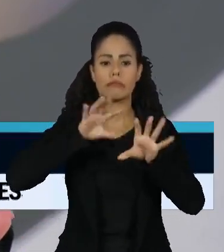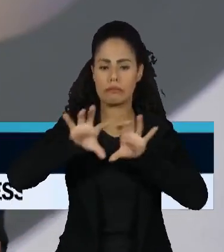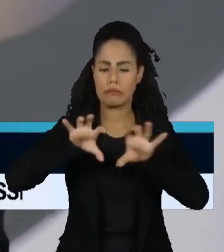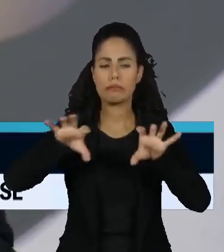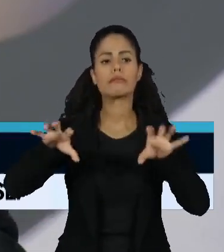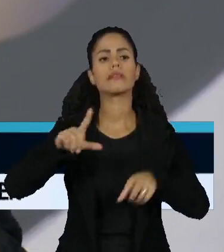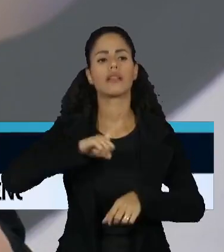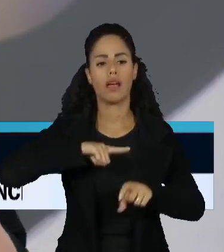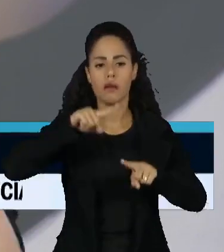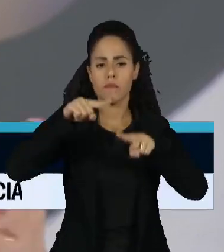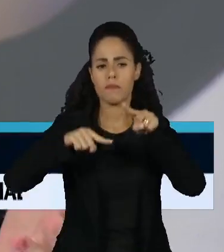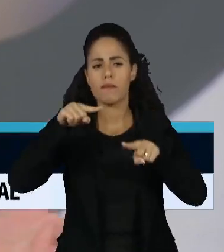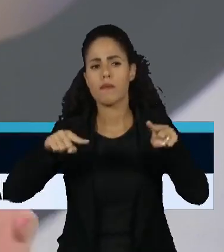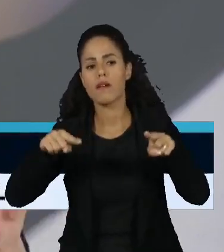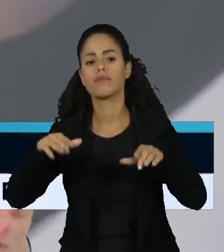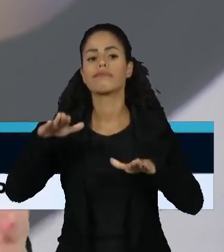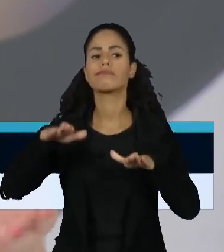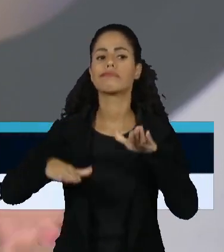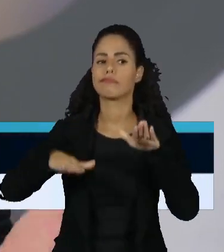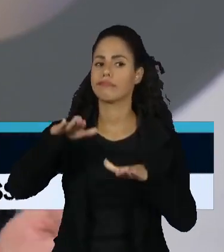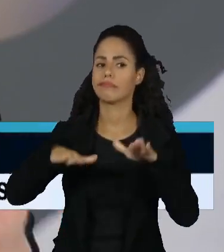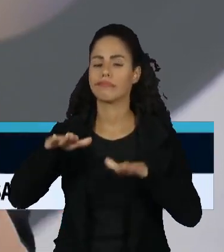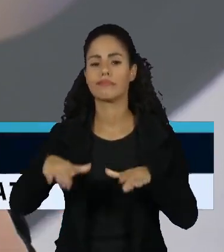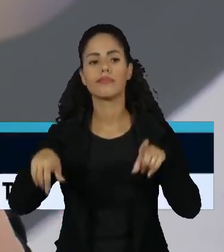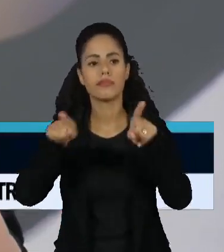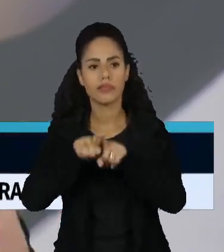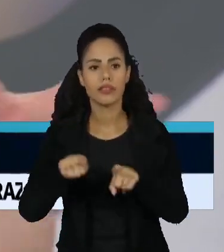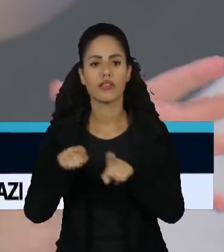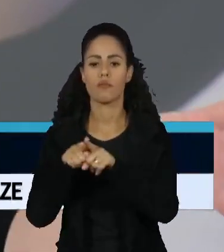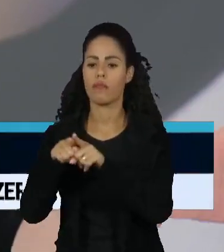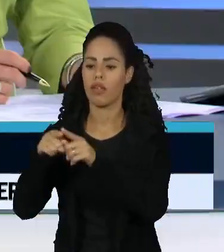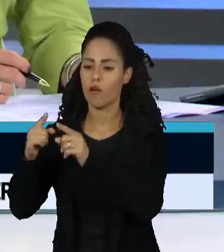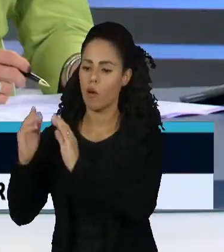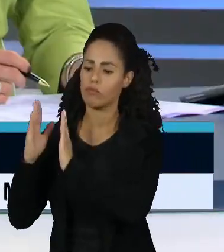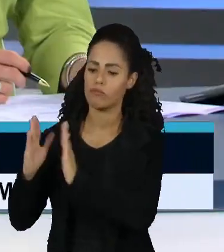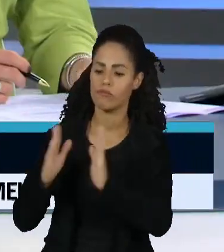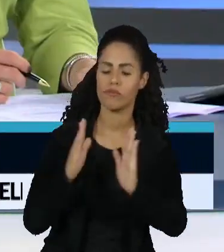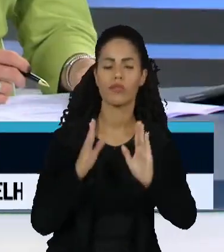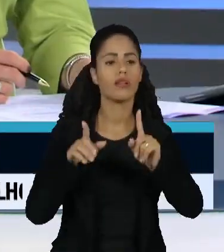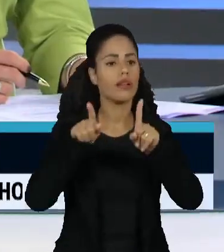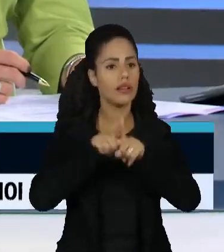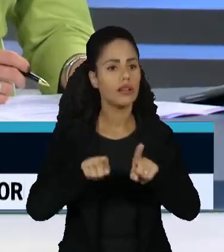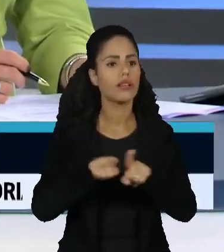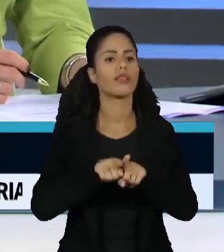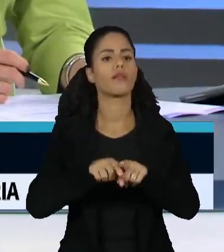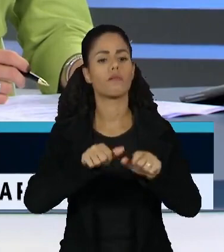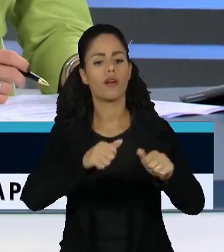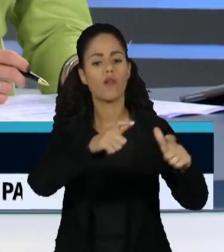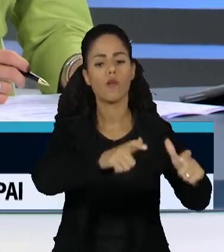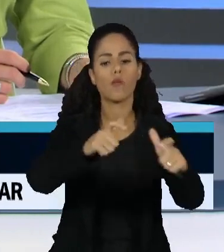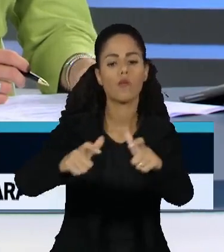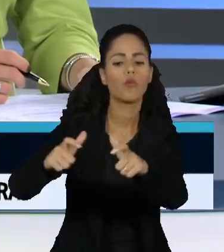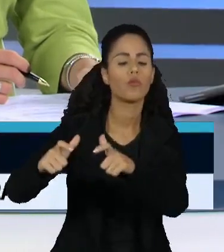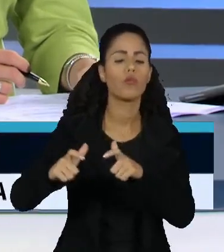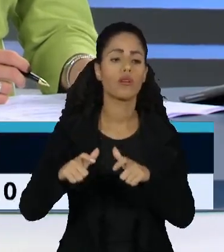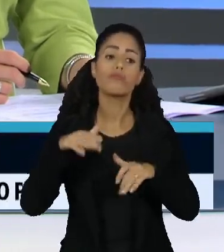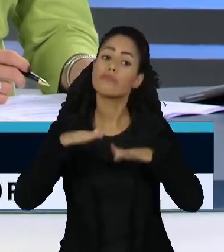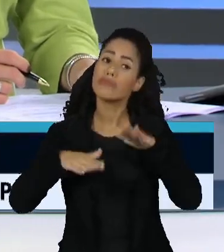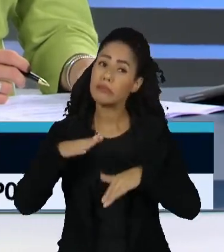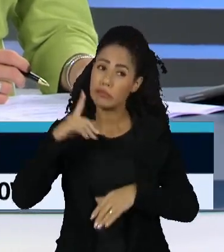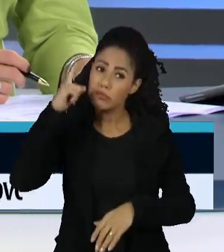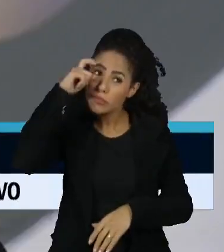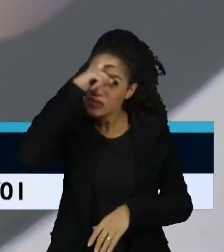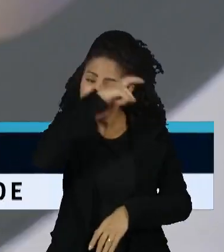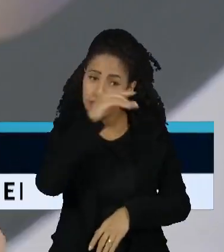as suas variações por conta de questões ligadas à produção, às vezes a sazonalidades. Então, fica um pouco mais